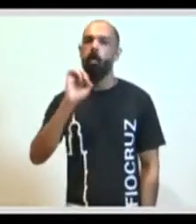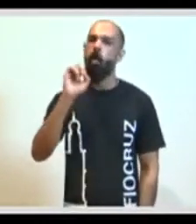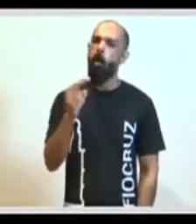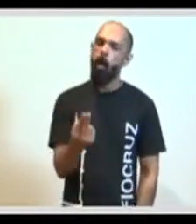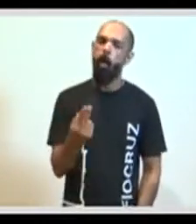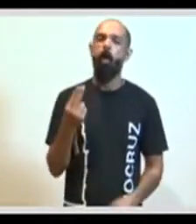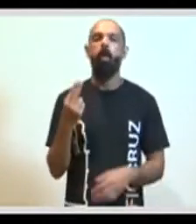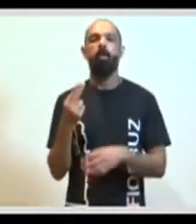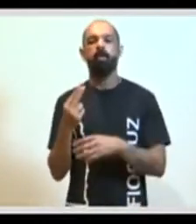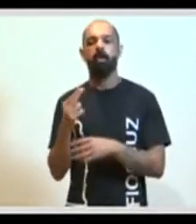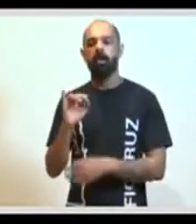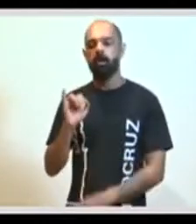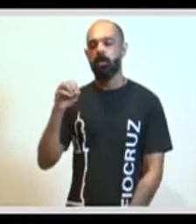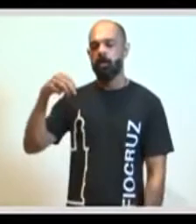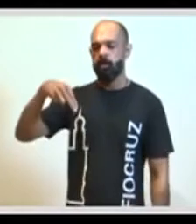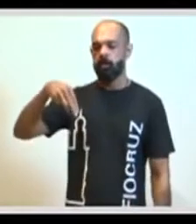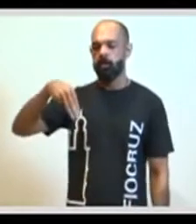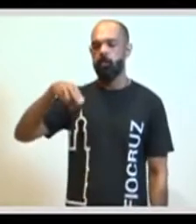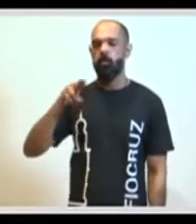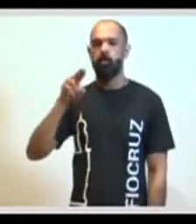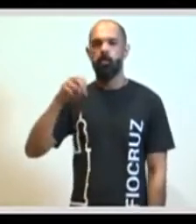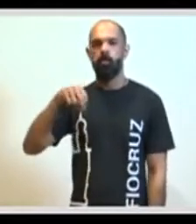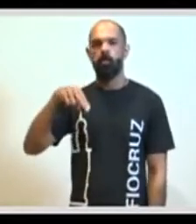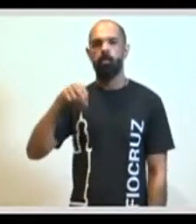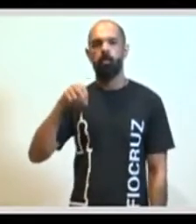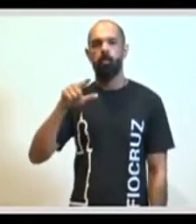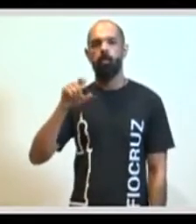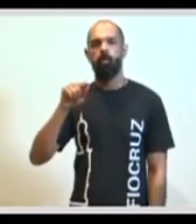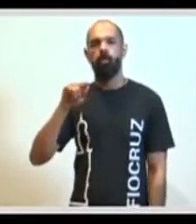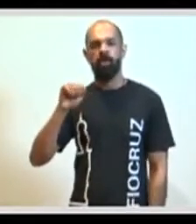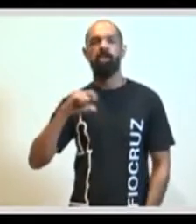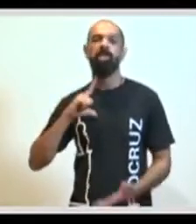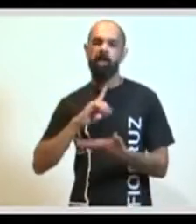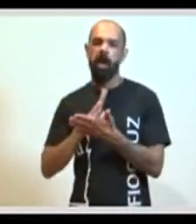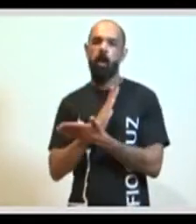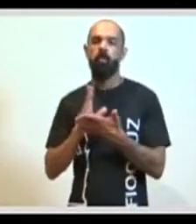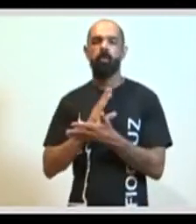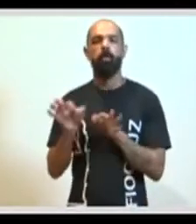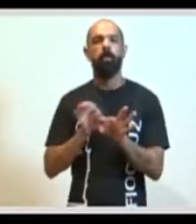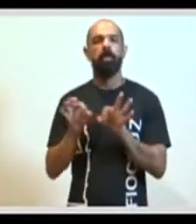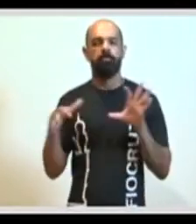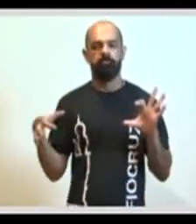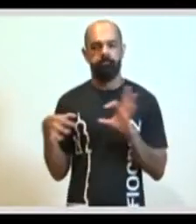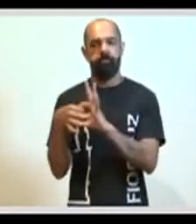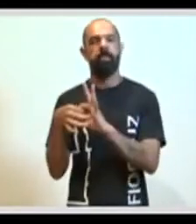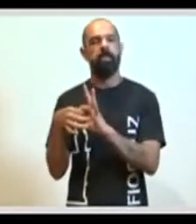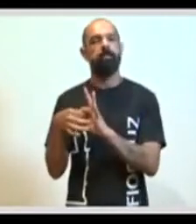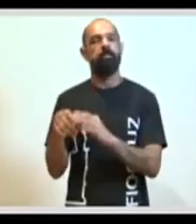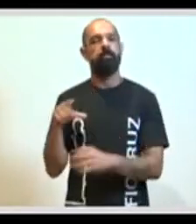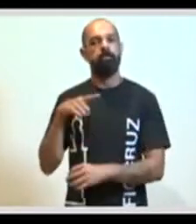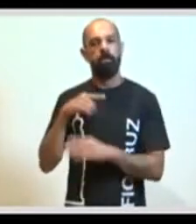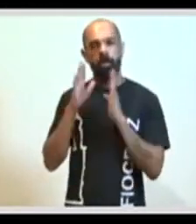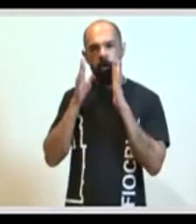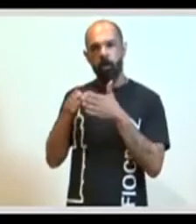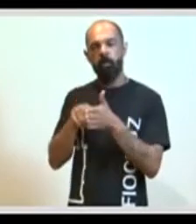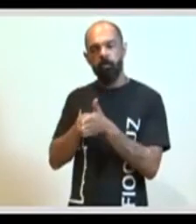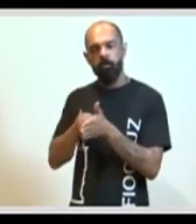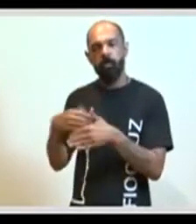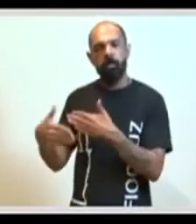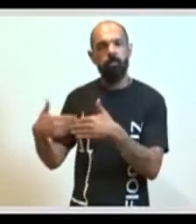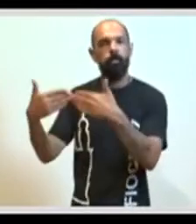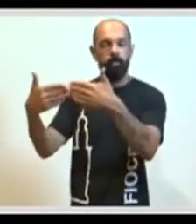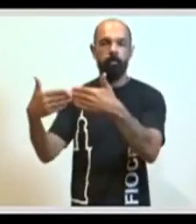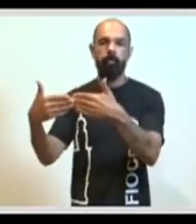da imunologia, às vezes de forma integrada. Existem projetos até integrando isso que já estão, inclusive, em